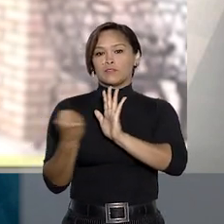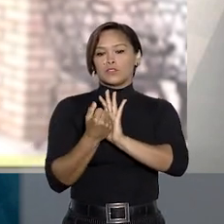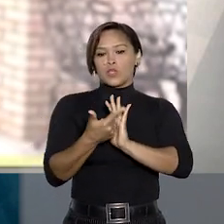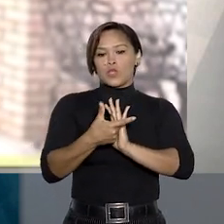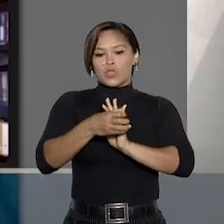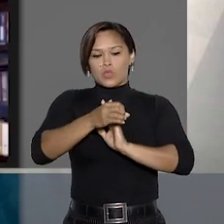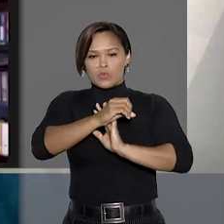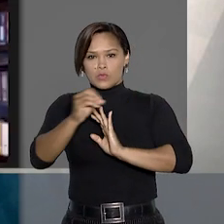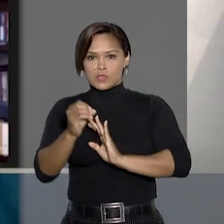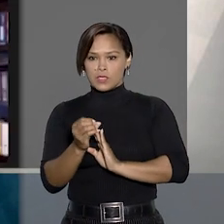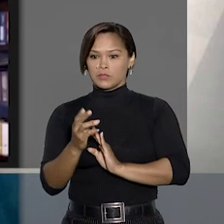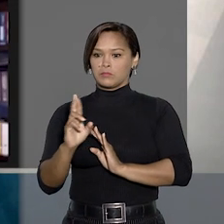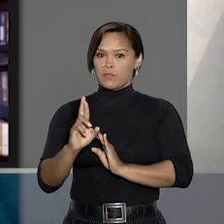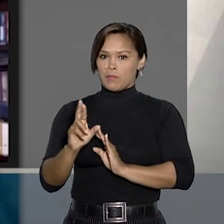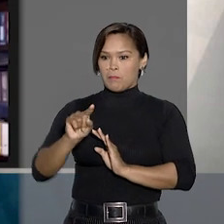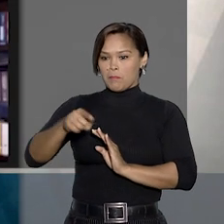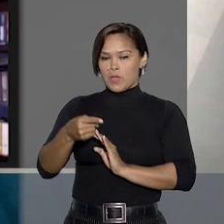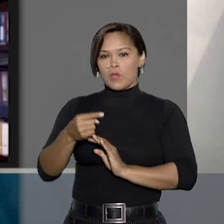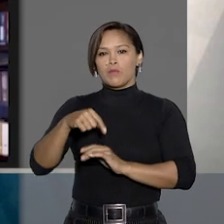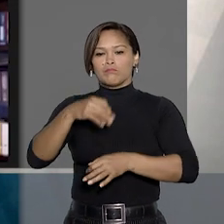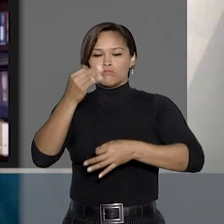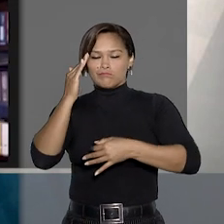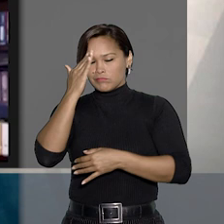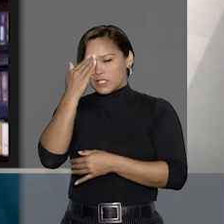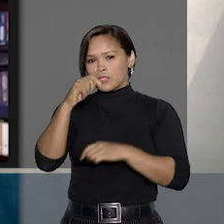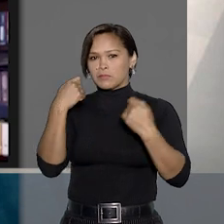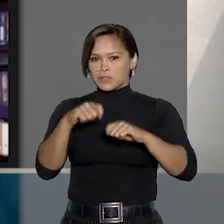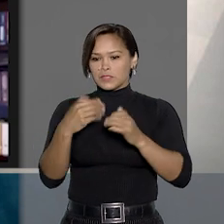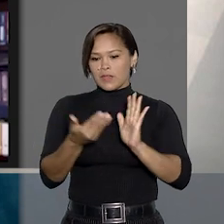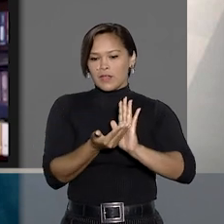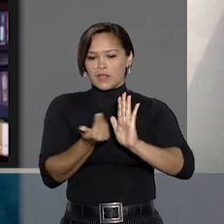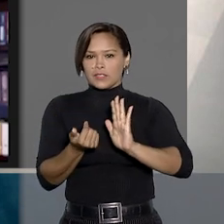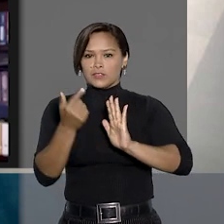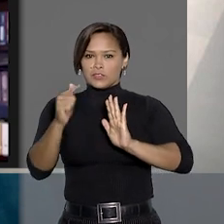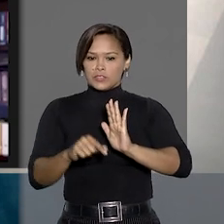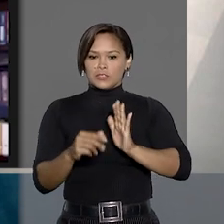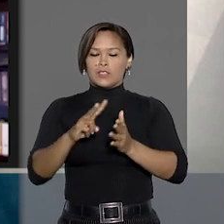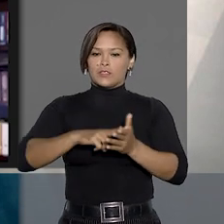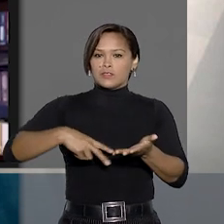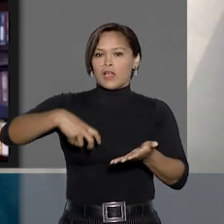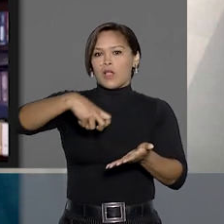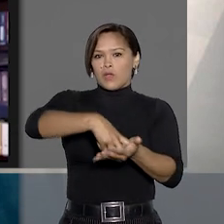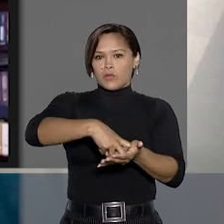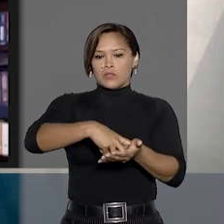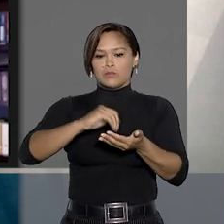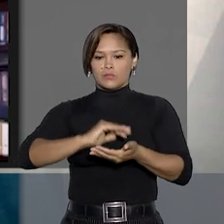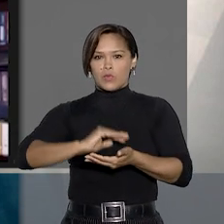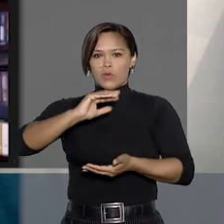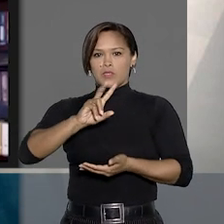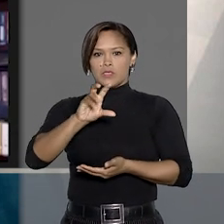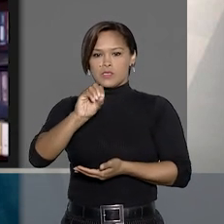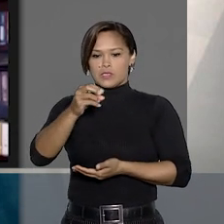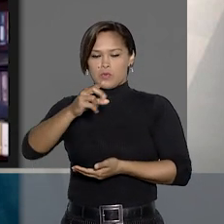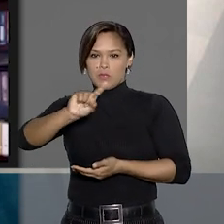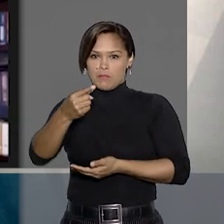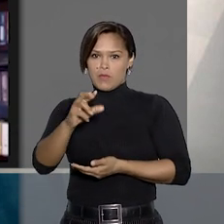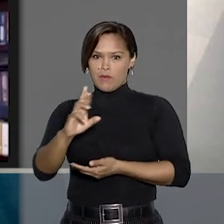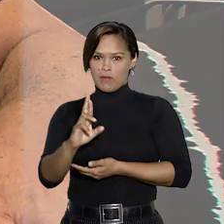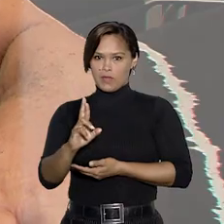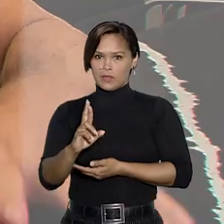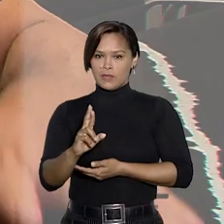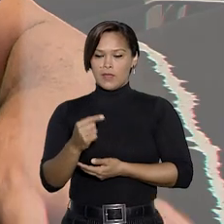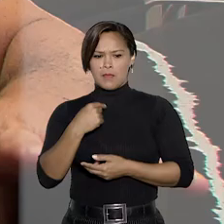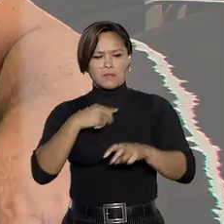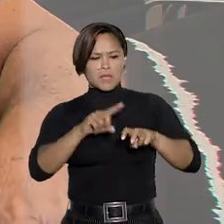em 200 mil. Por isso, a magistrada entendeu que deveria ser retirado da condenação o montante de 50 mil reais.